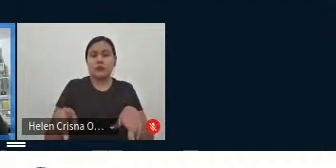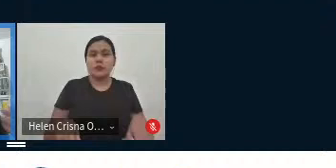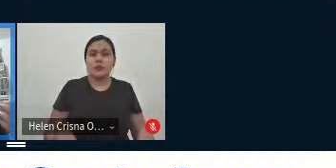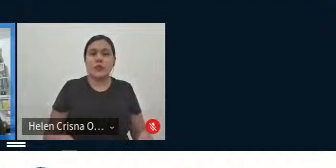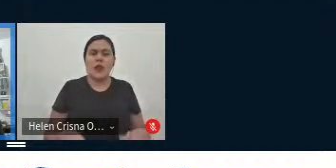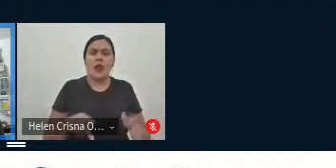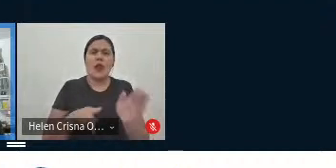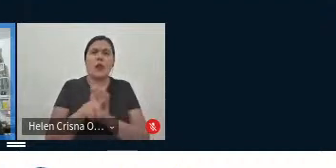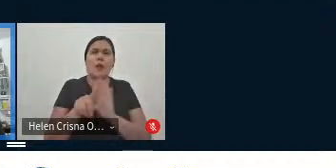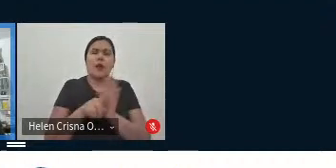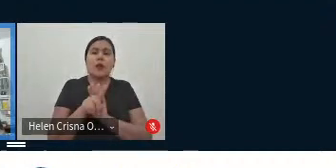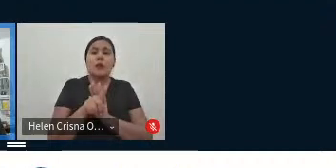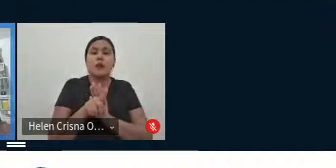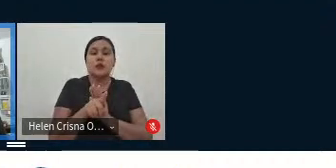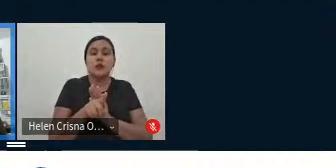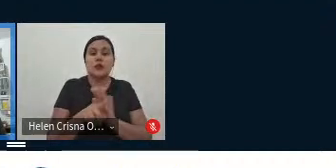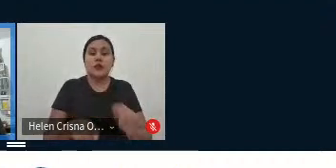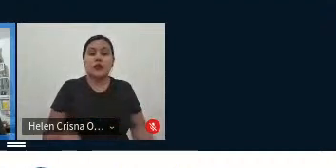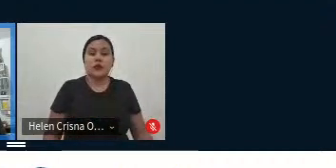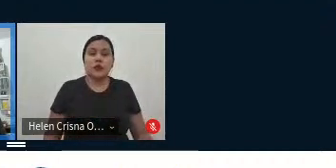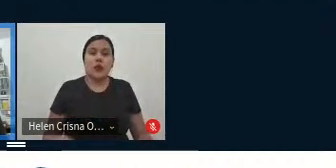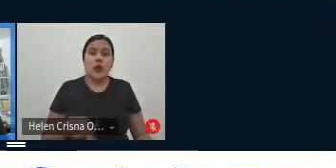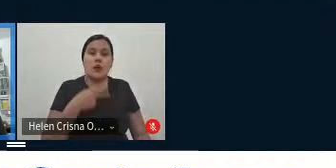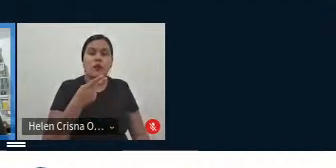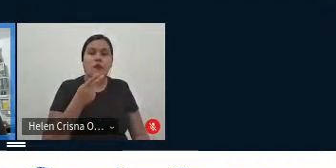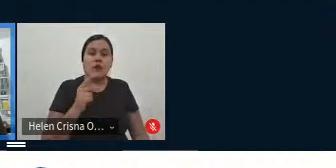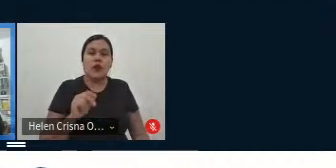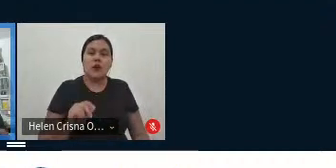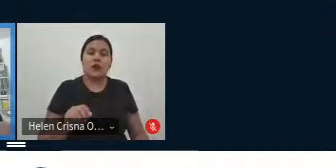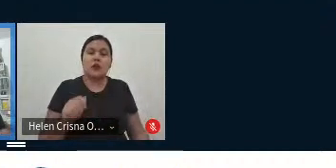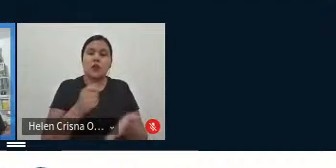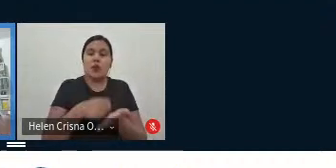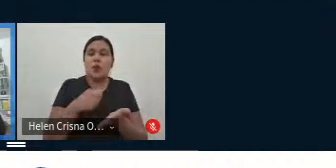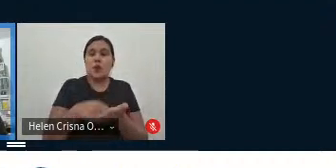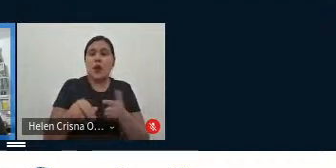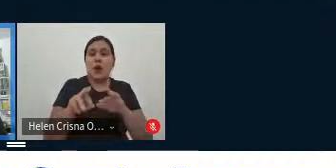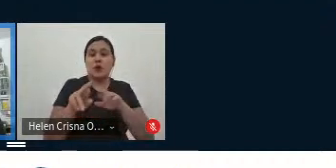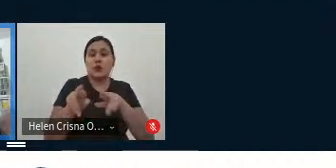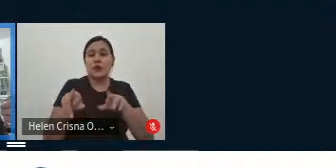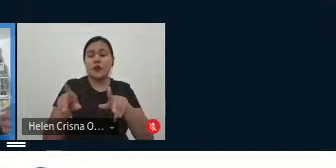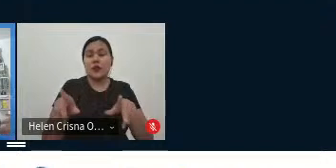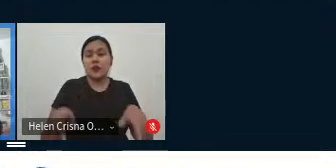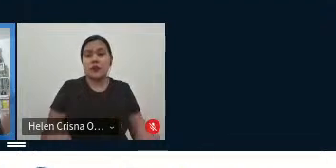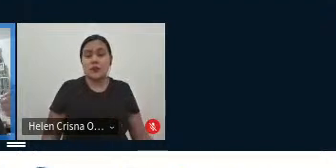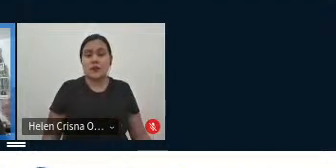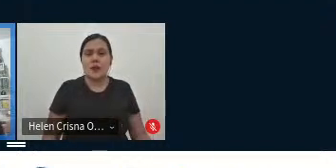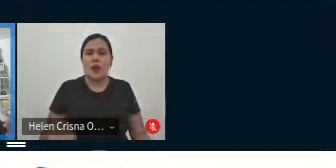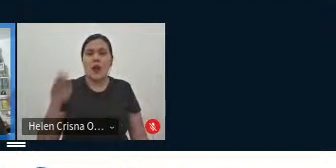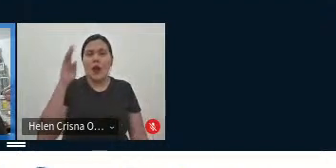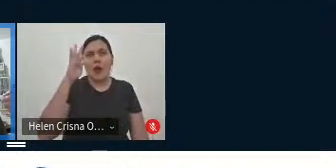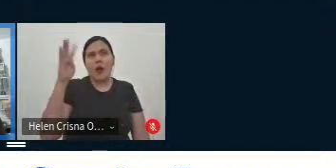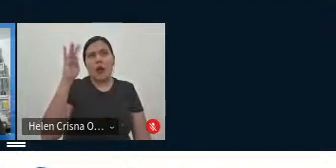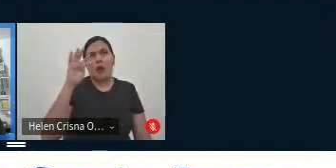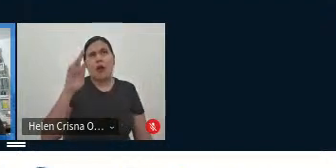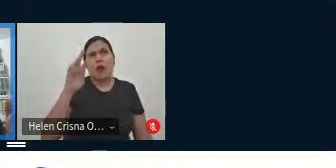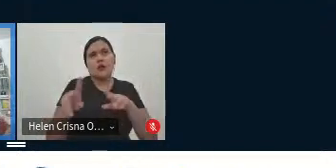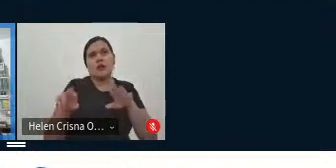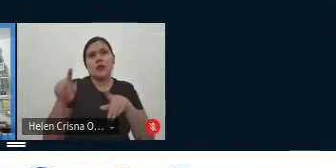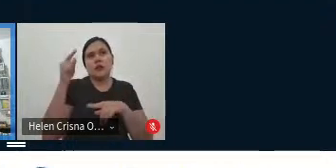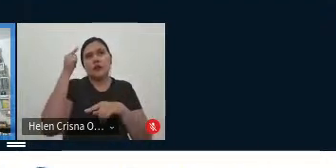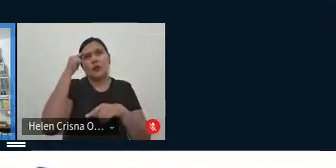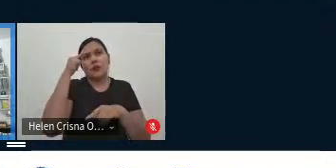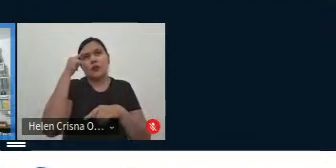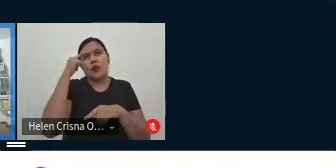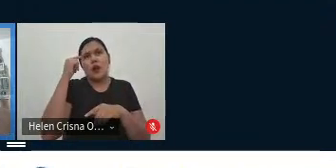pergunta, isso aqui é a fala dele, desse escritor, a diferença na ordem da fala poderia refletir a diferença de pensar